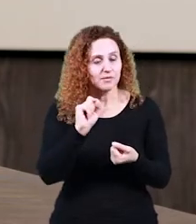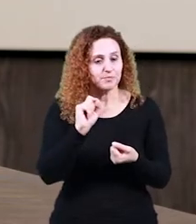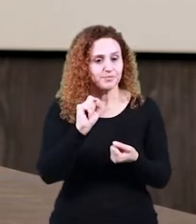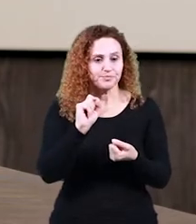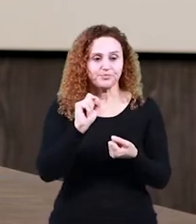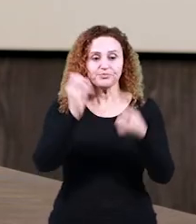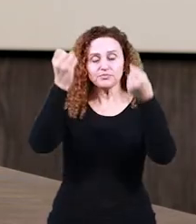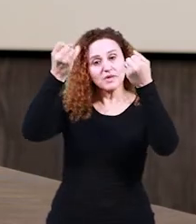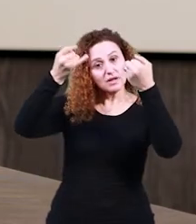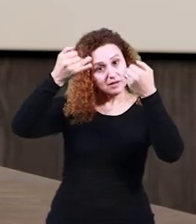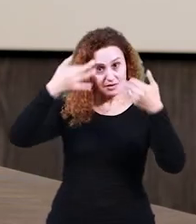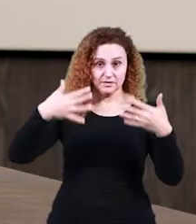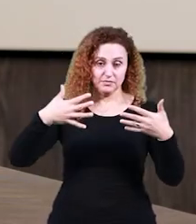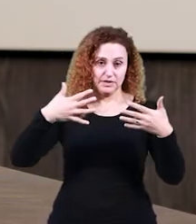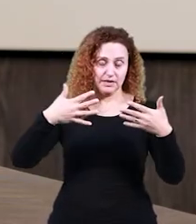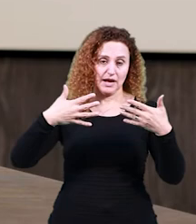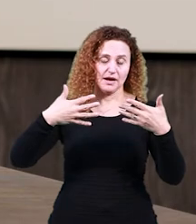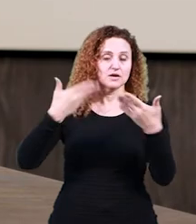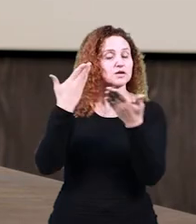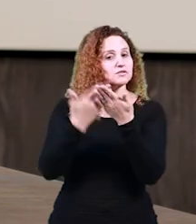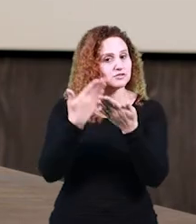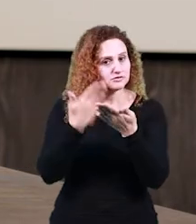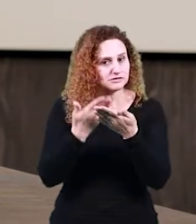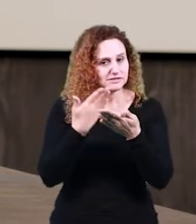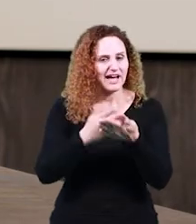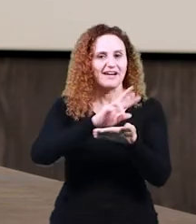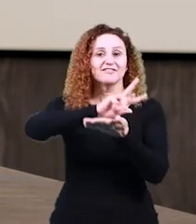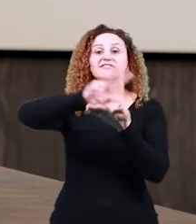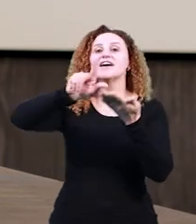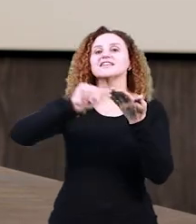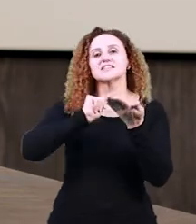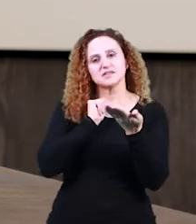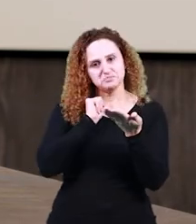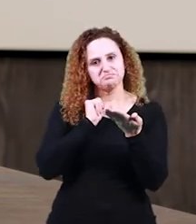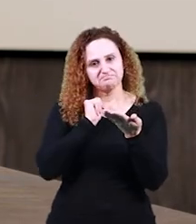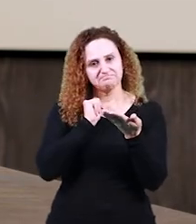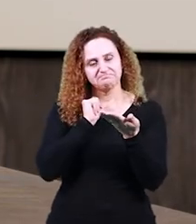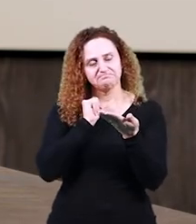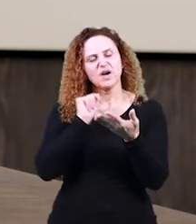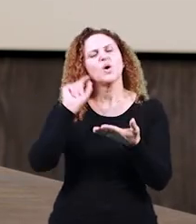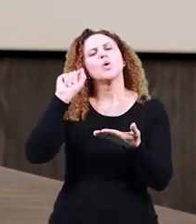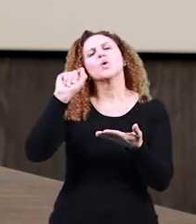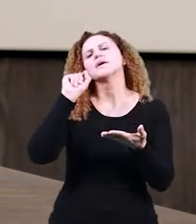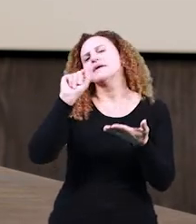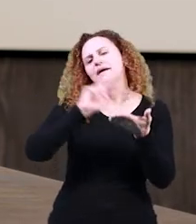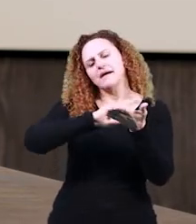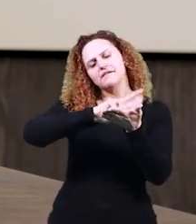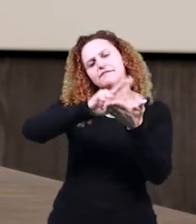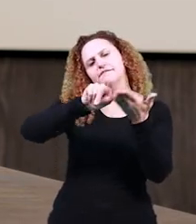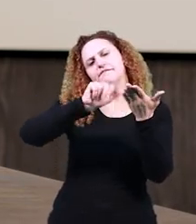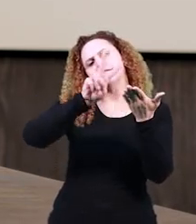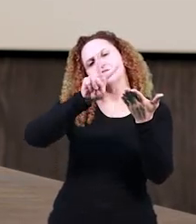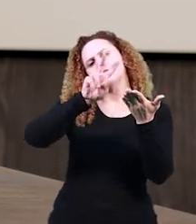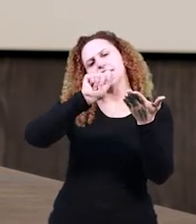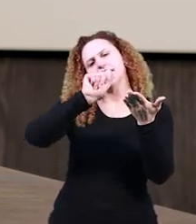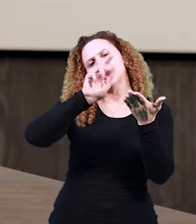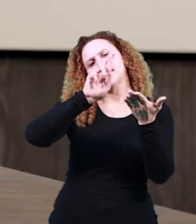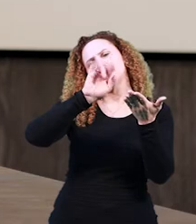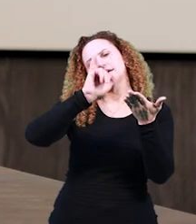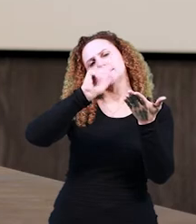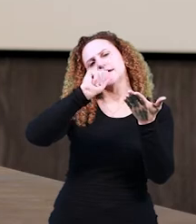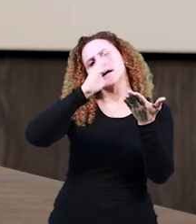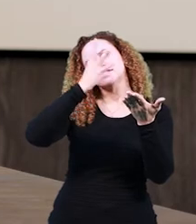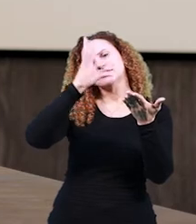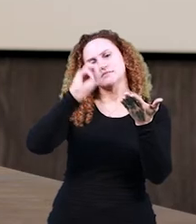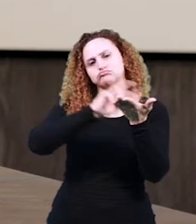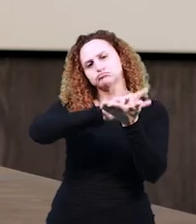explicar ou estudar a variação linguística. O que seria a variação linguística? São